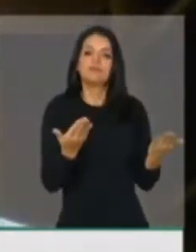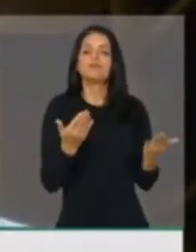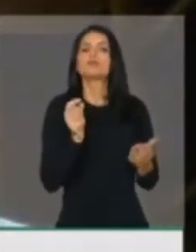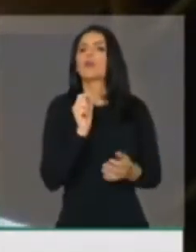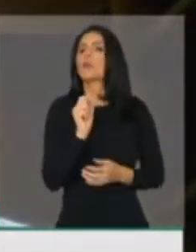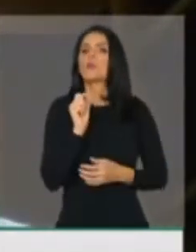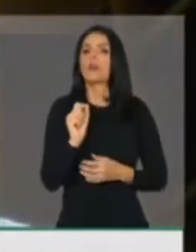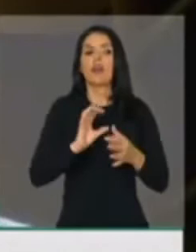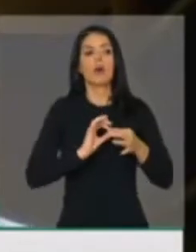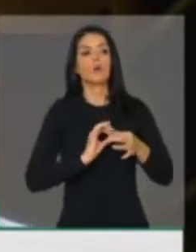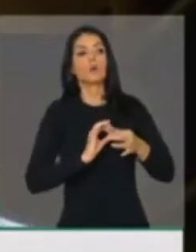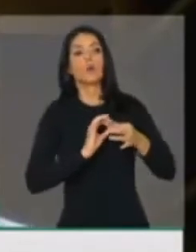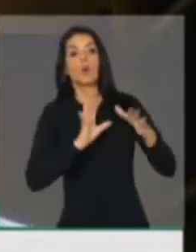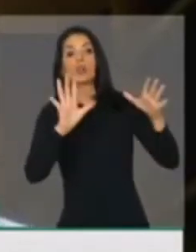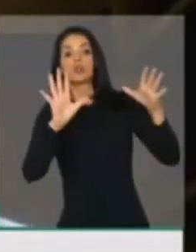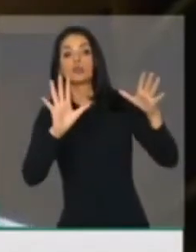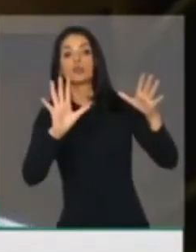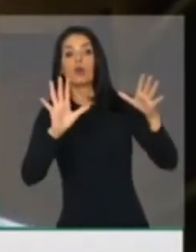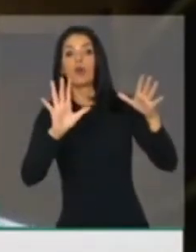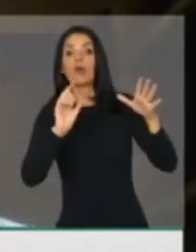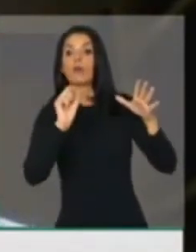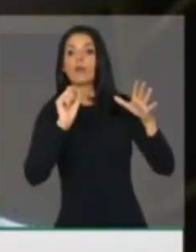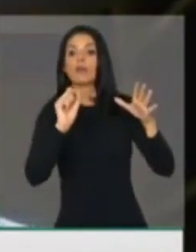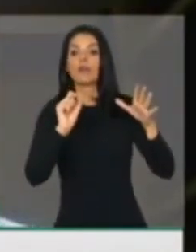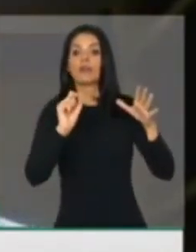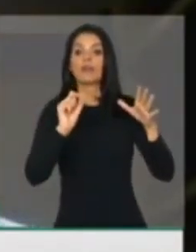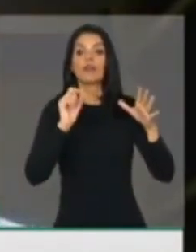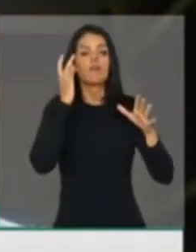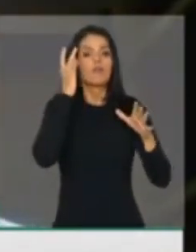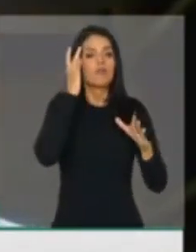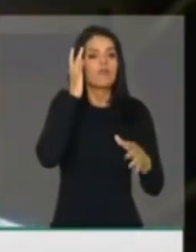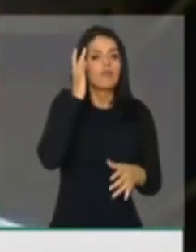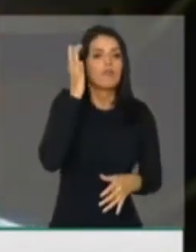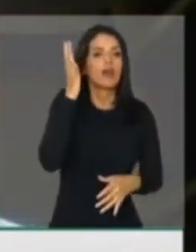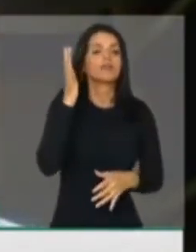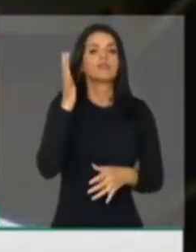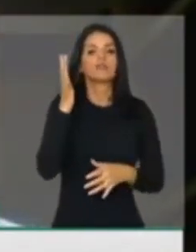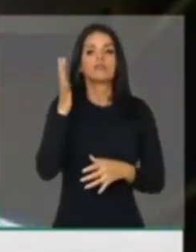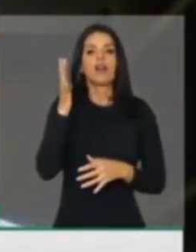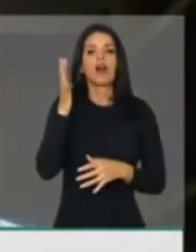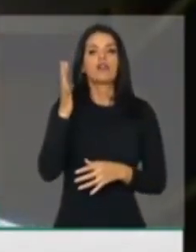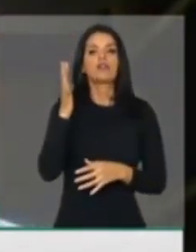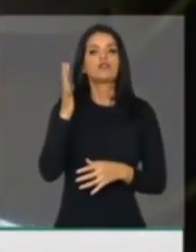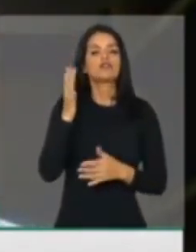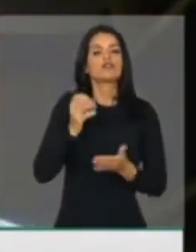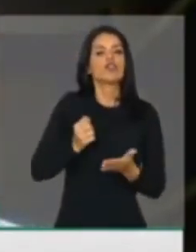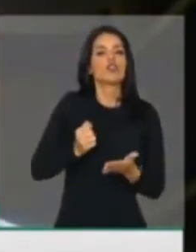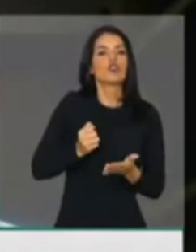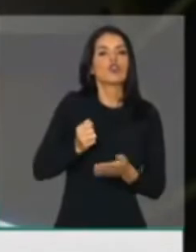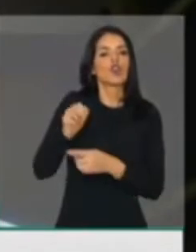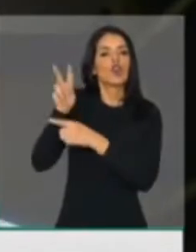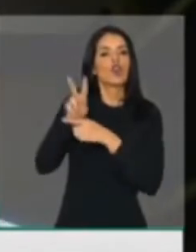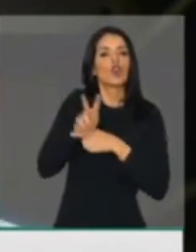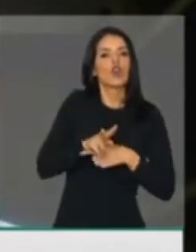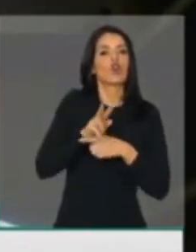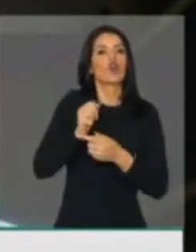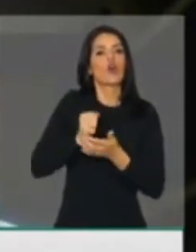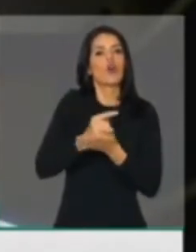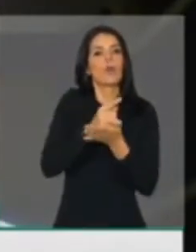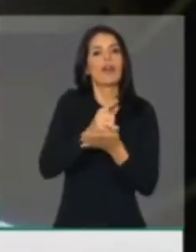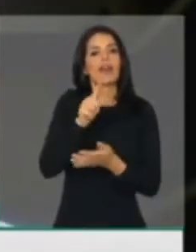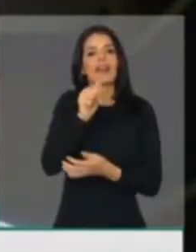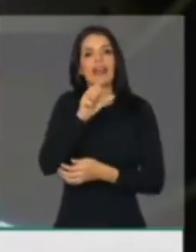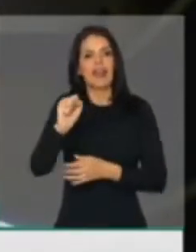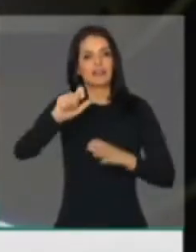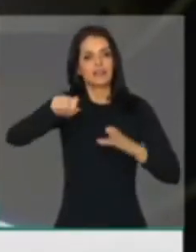autorizamos e permitimos com muito mais facilidade a importação de gás no nosso país, apesar